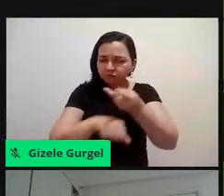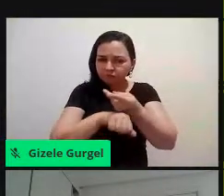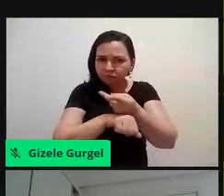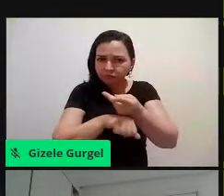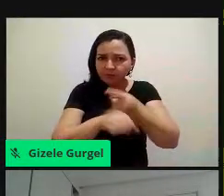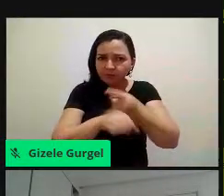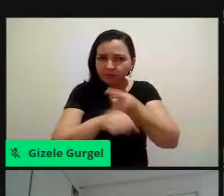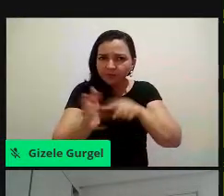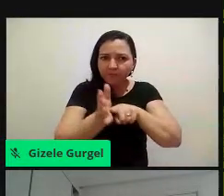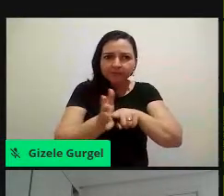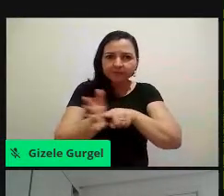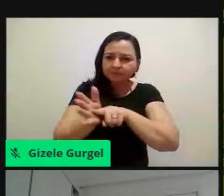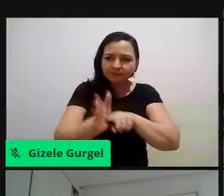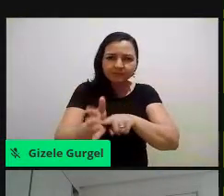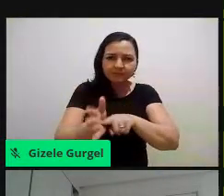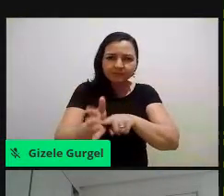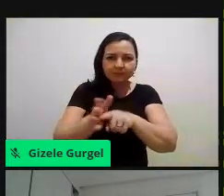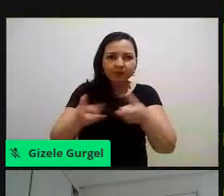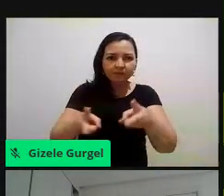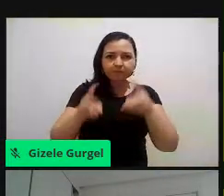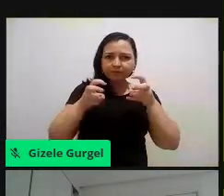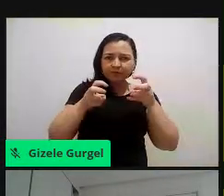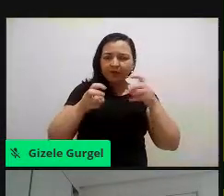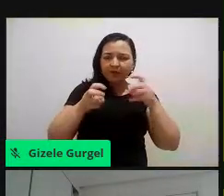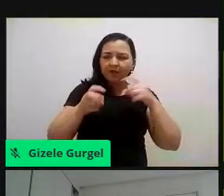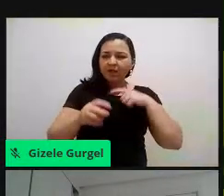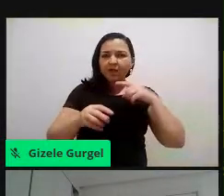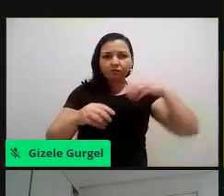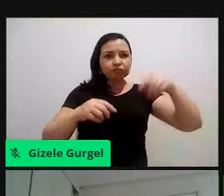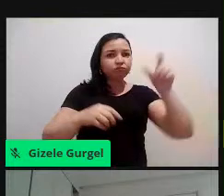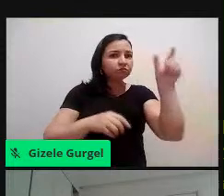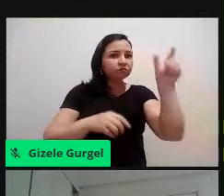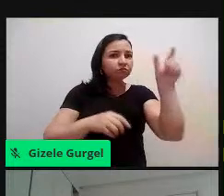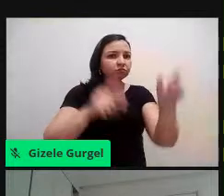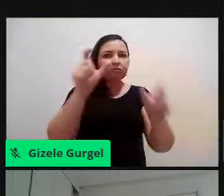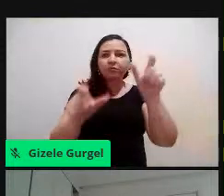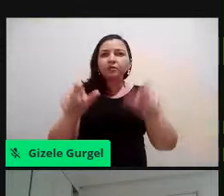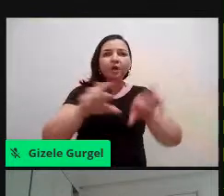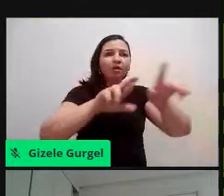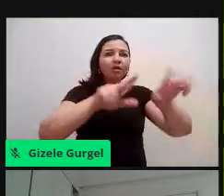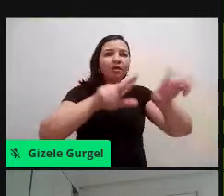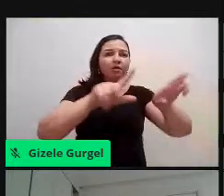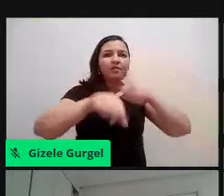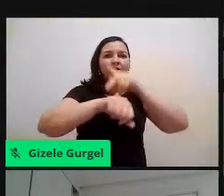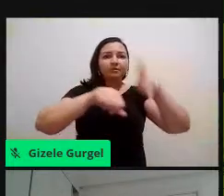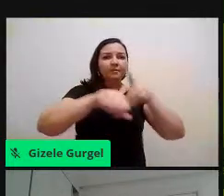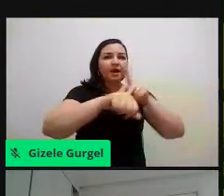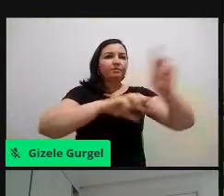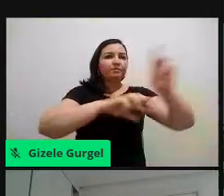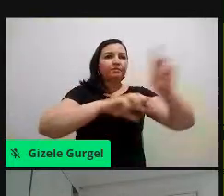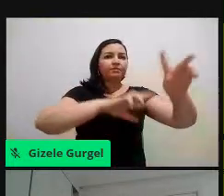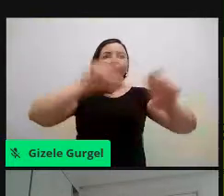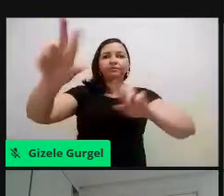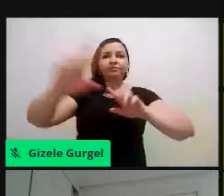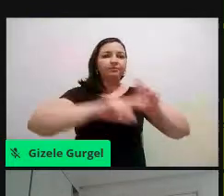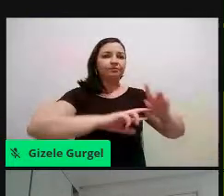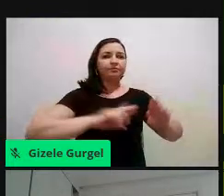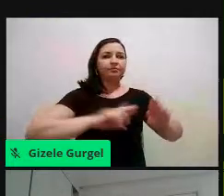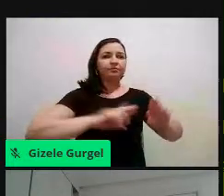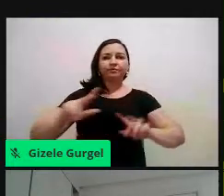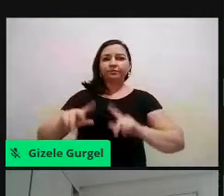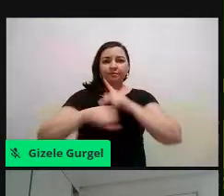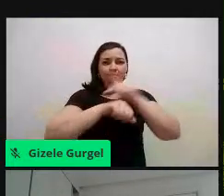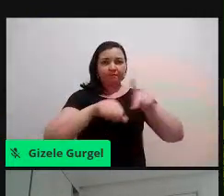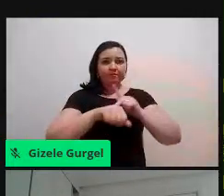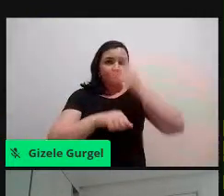amostragem a nível global, né, pega indivíduos de diferentes países, de modo bem representativo, de modo